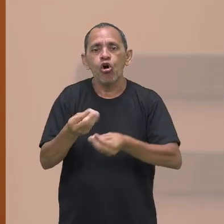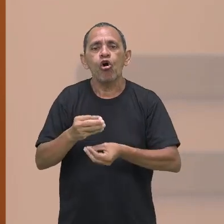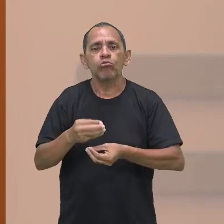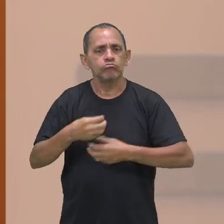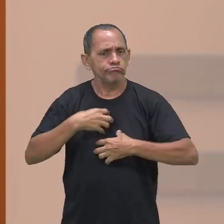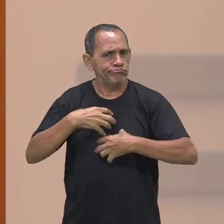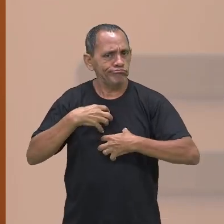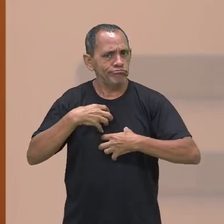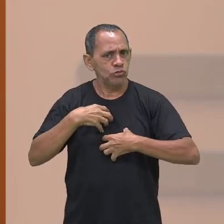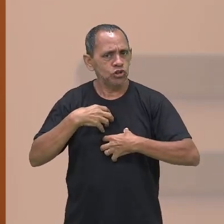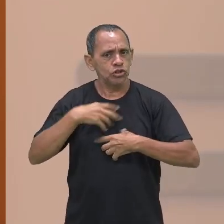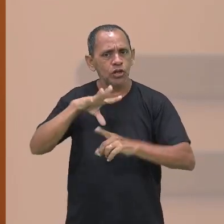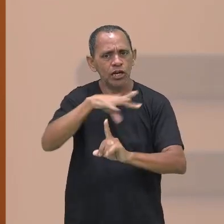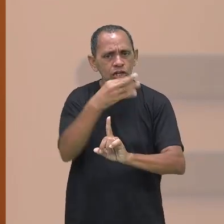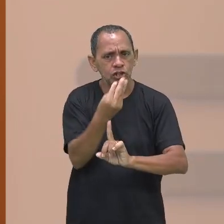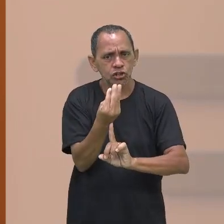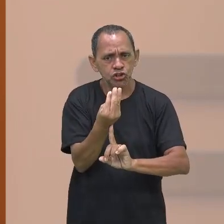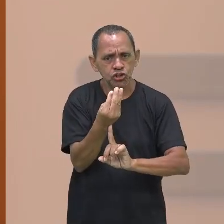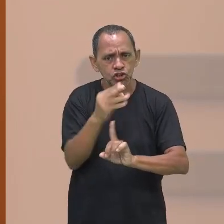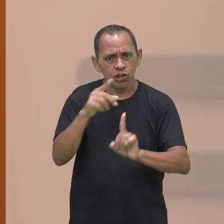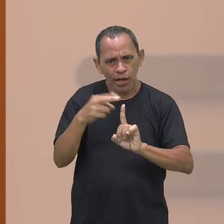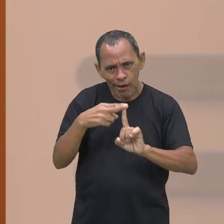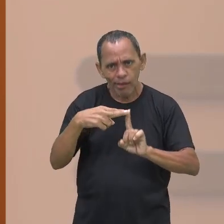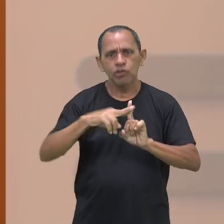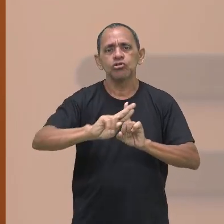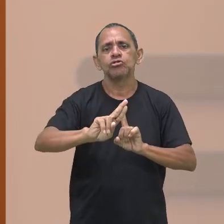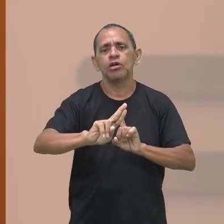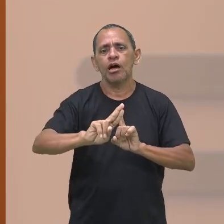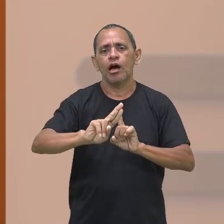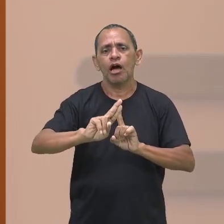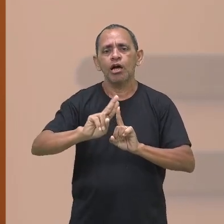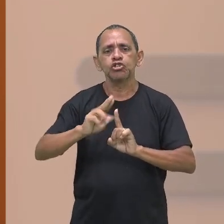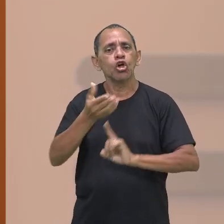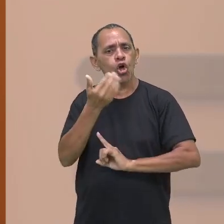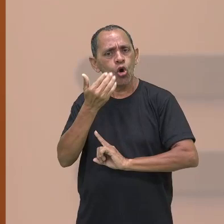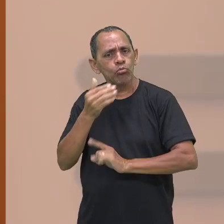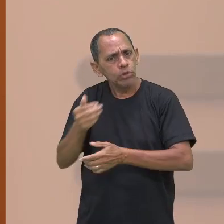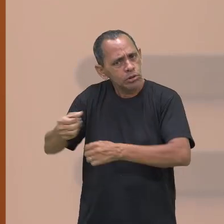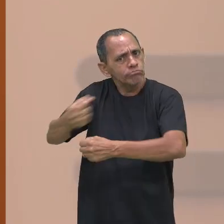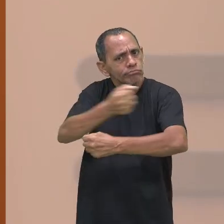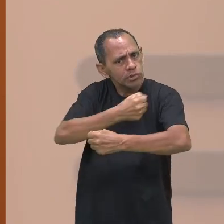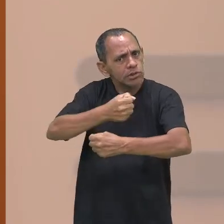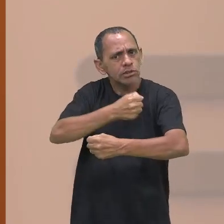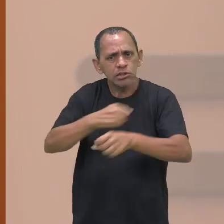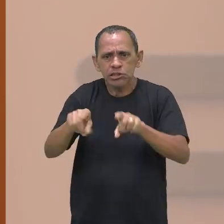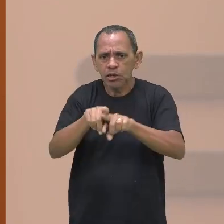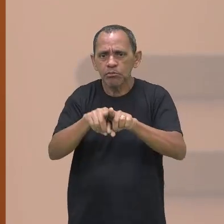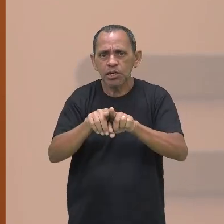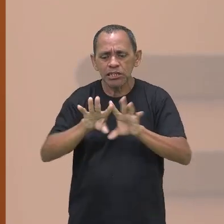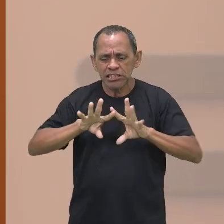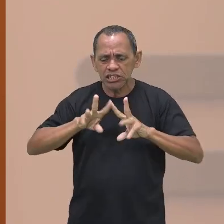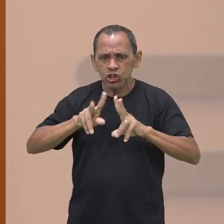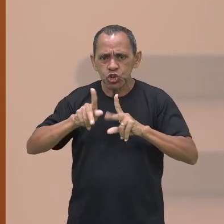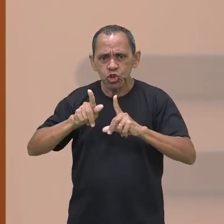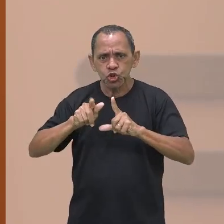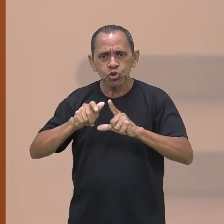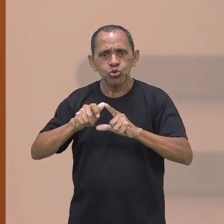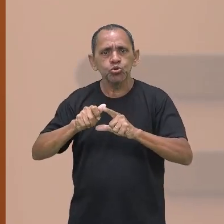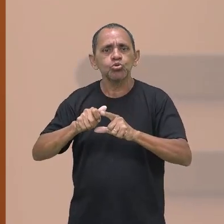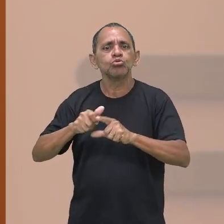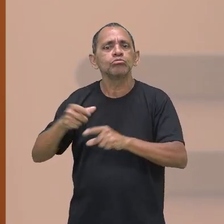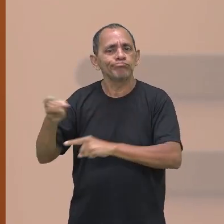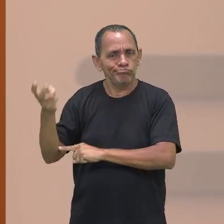religiosidade, a questão gastronômica, que é a comida. Tudo isso é cultura e